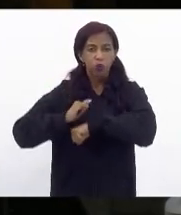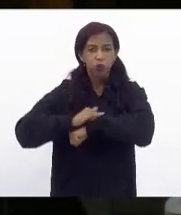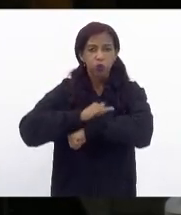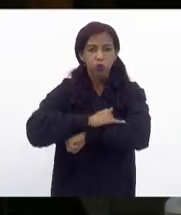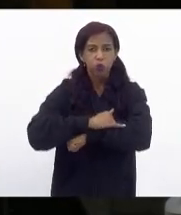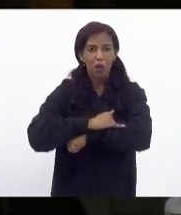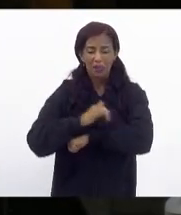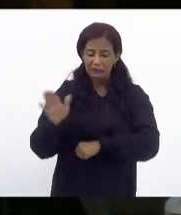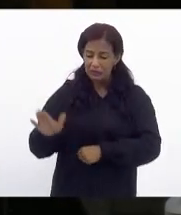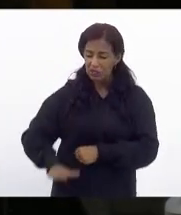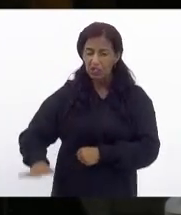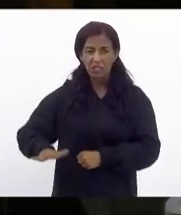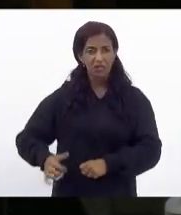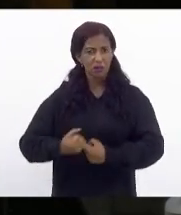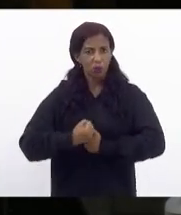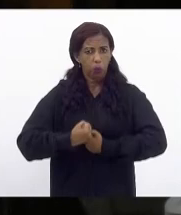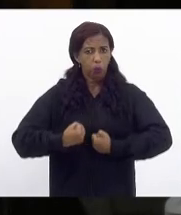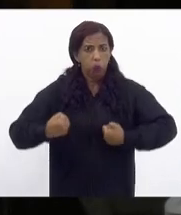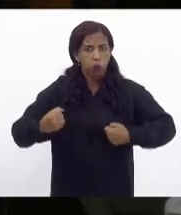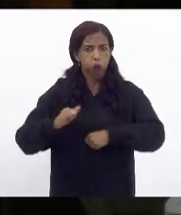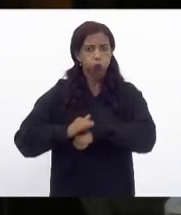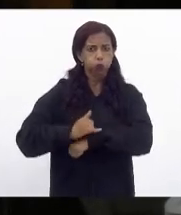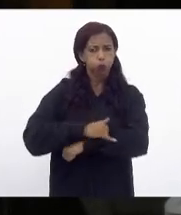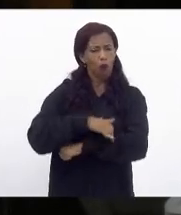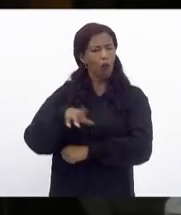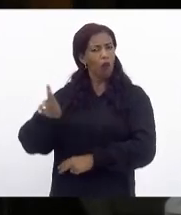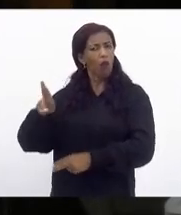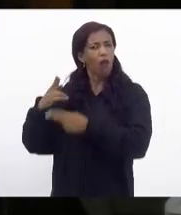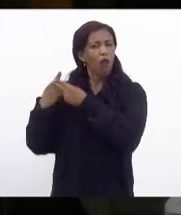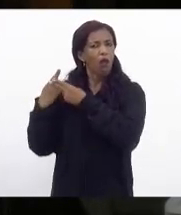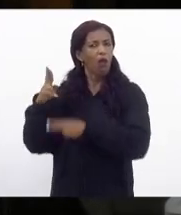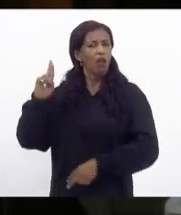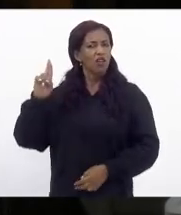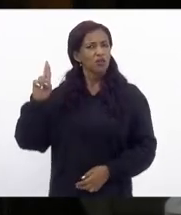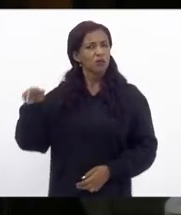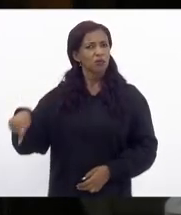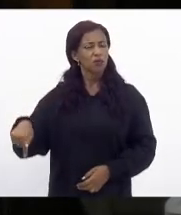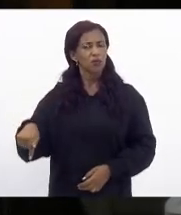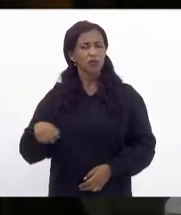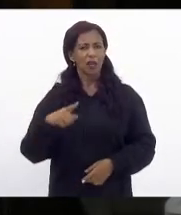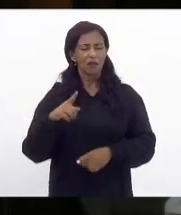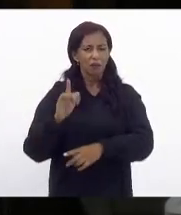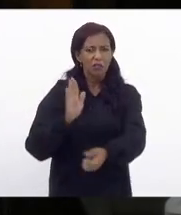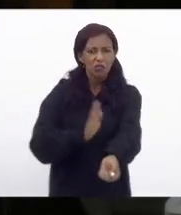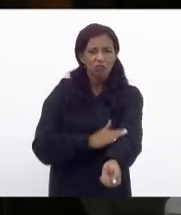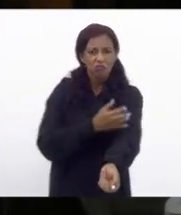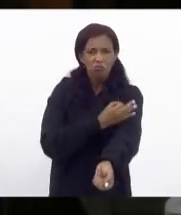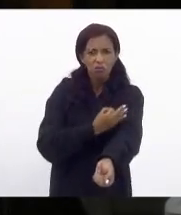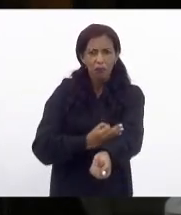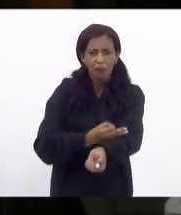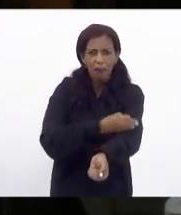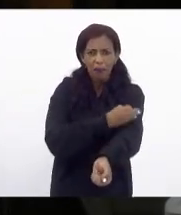infantil responsável pela crescente onda de diabetes